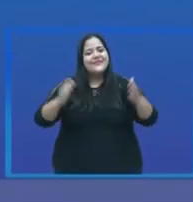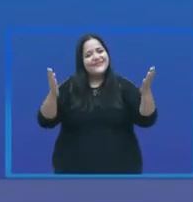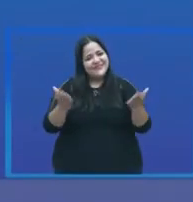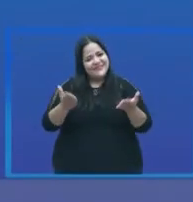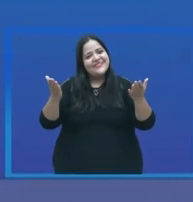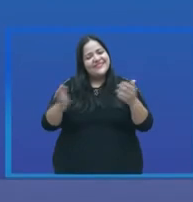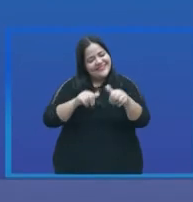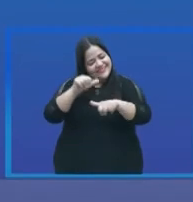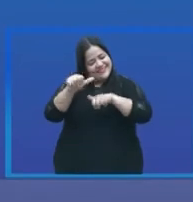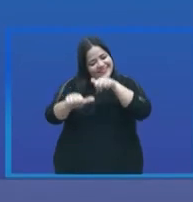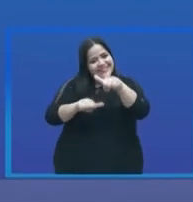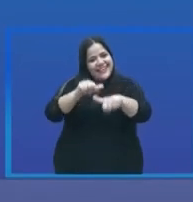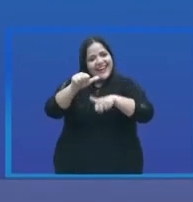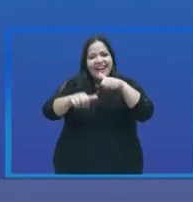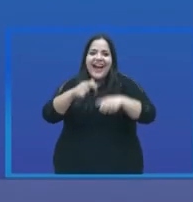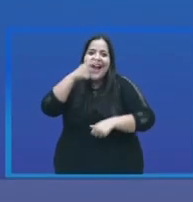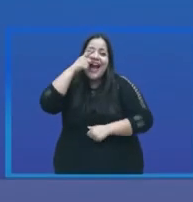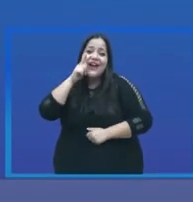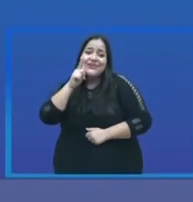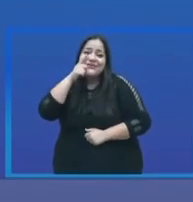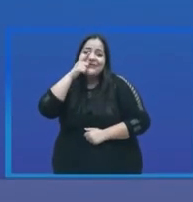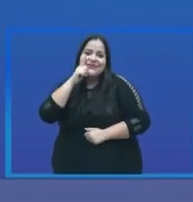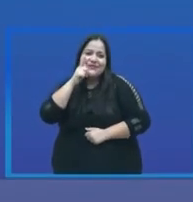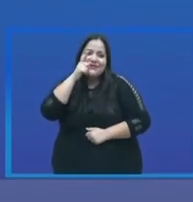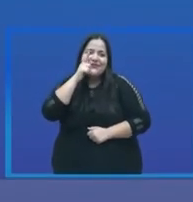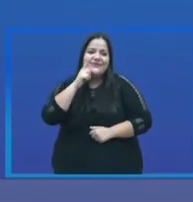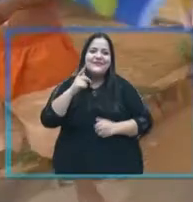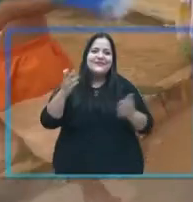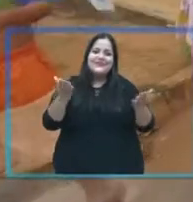Agora! Agora! Agora é Gugu!